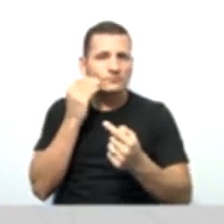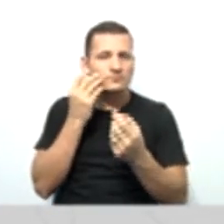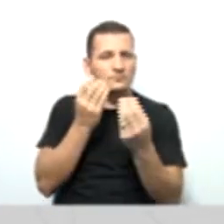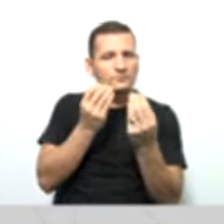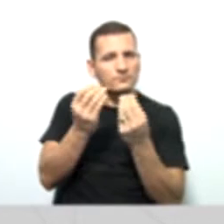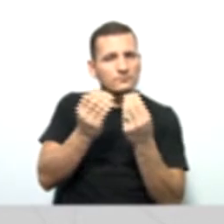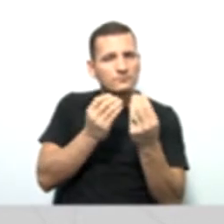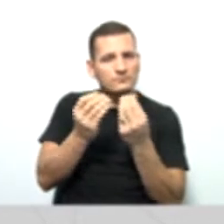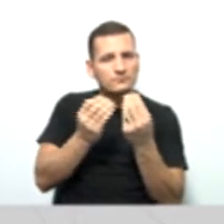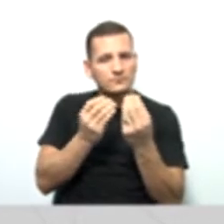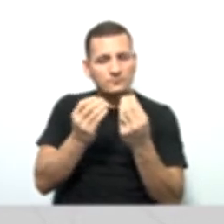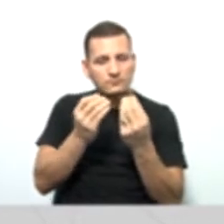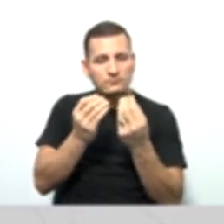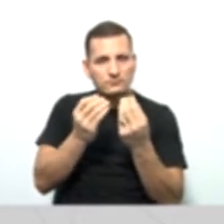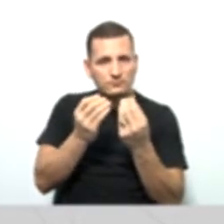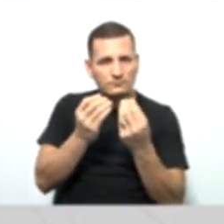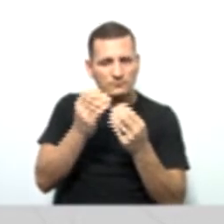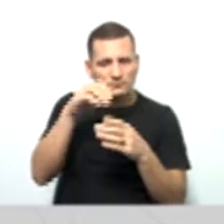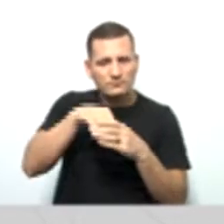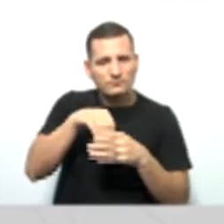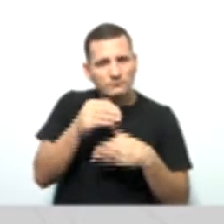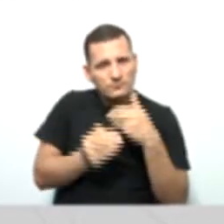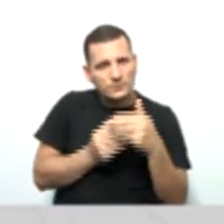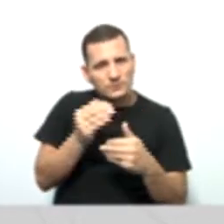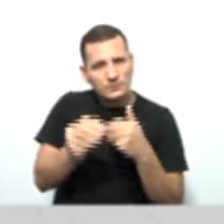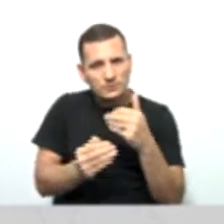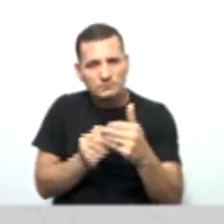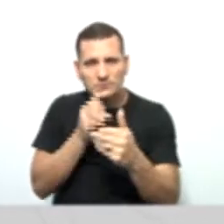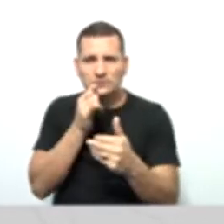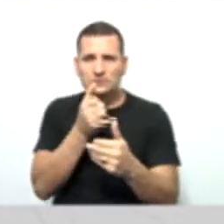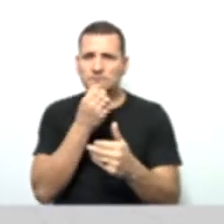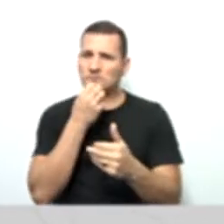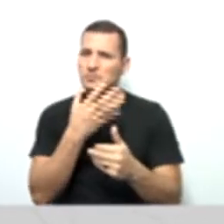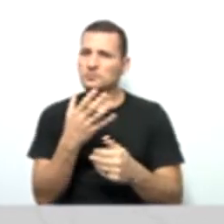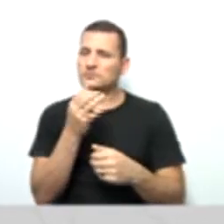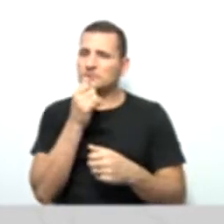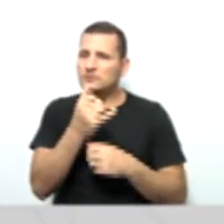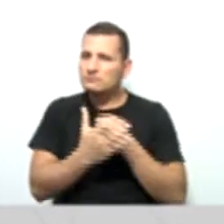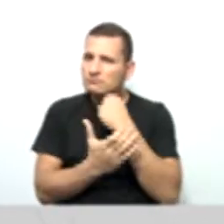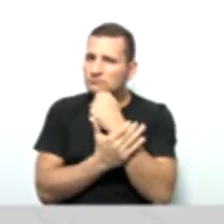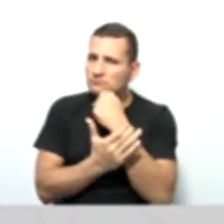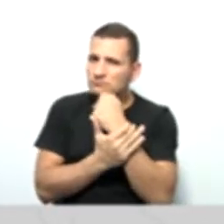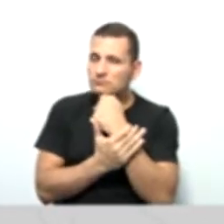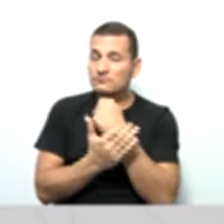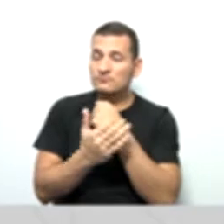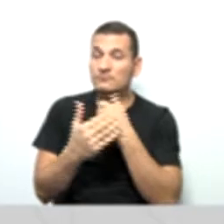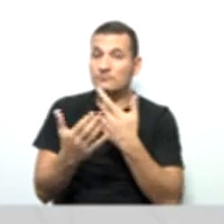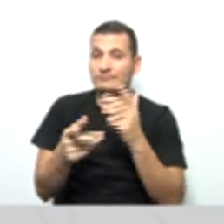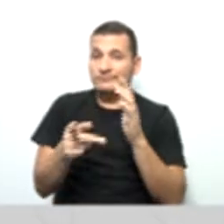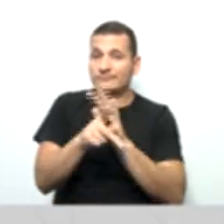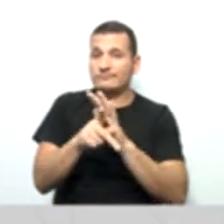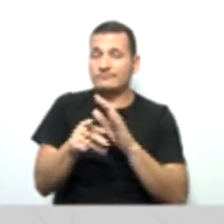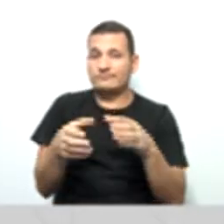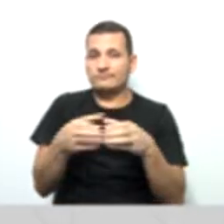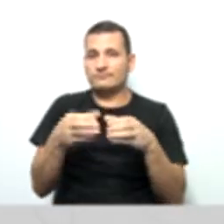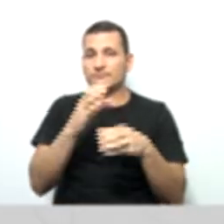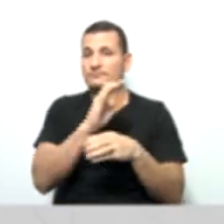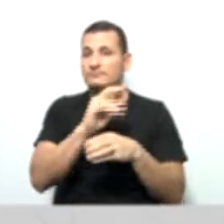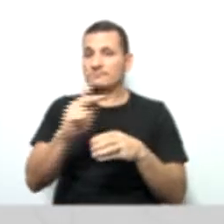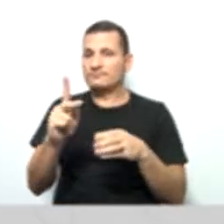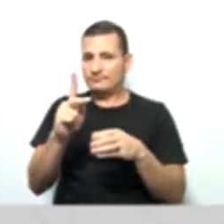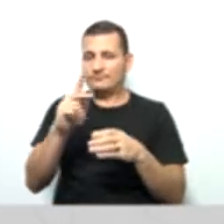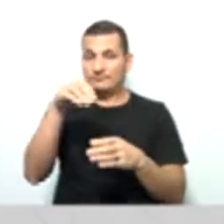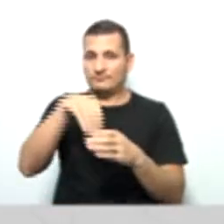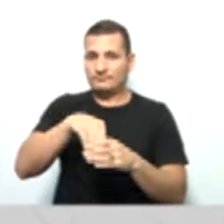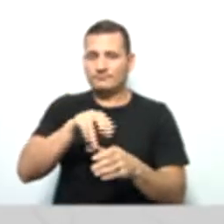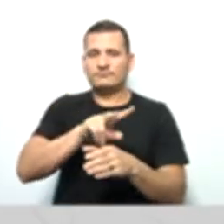de segurança dos processos internos. Então é a própria equipe da cooperativa que vai